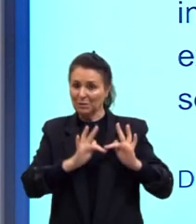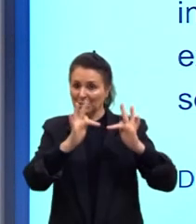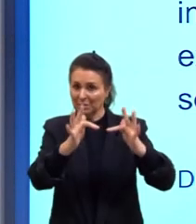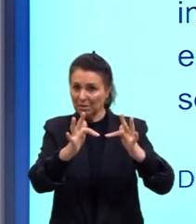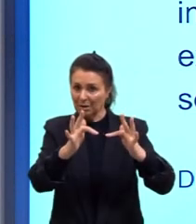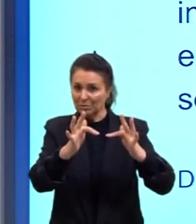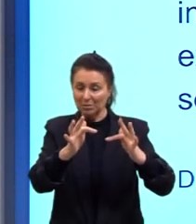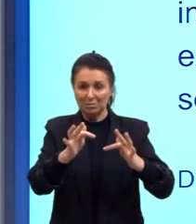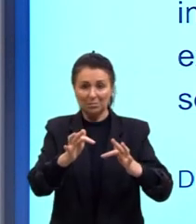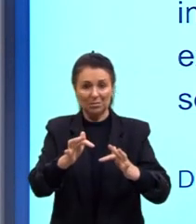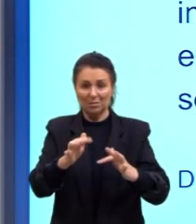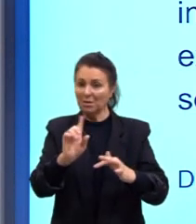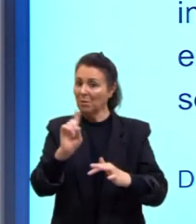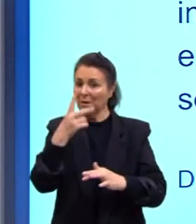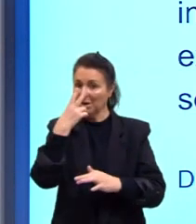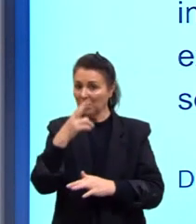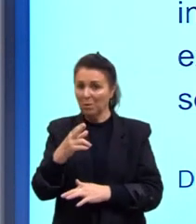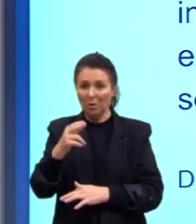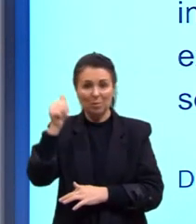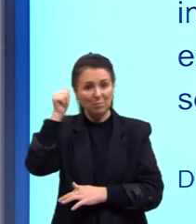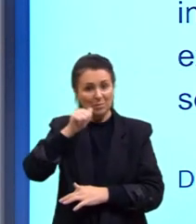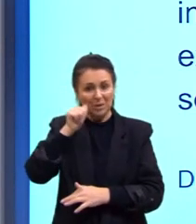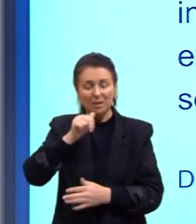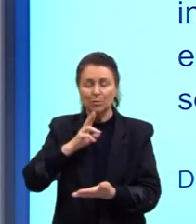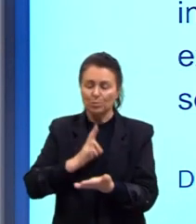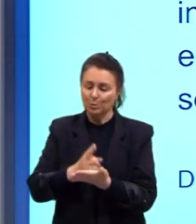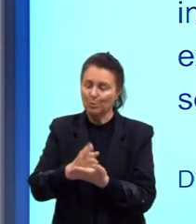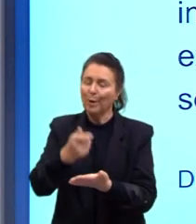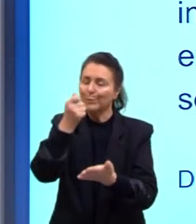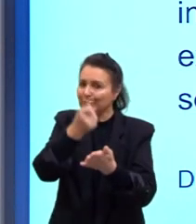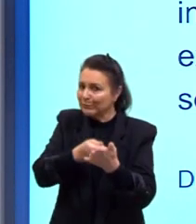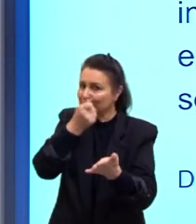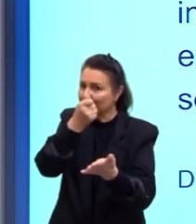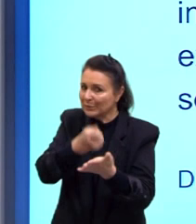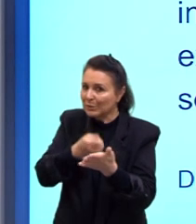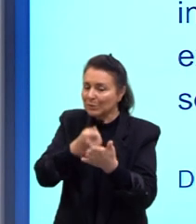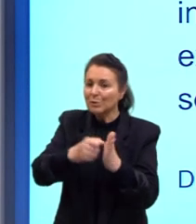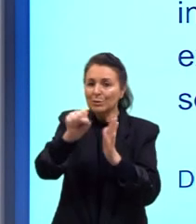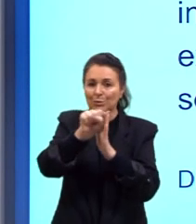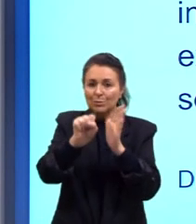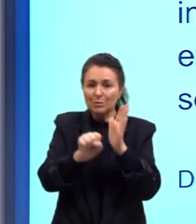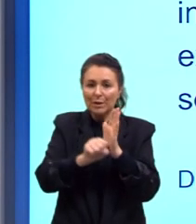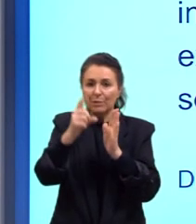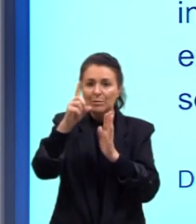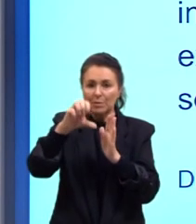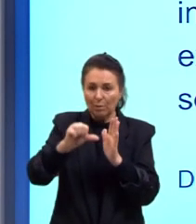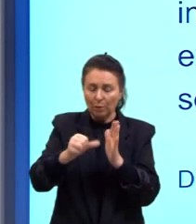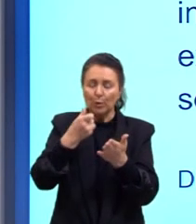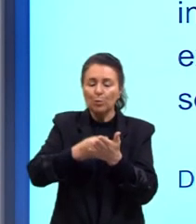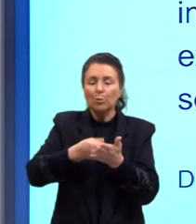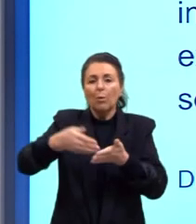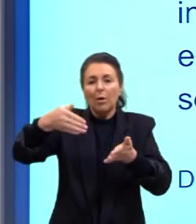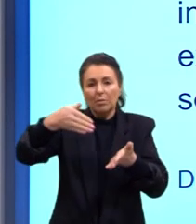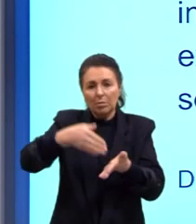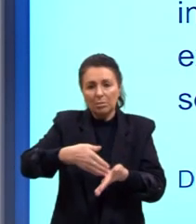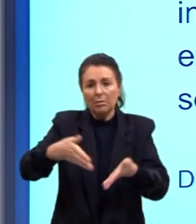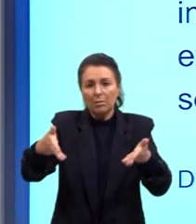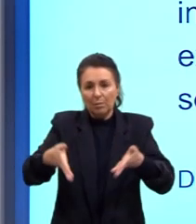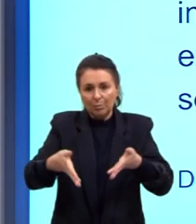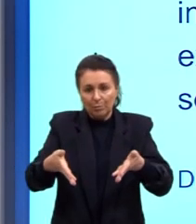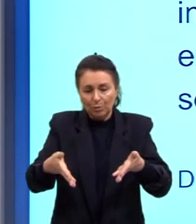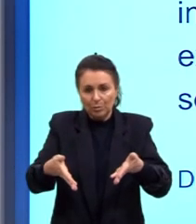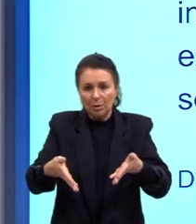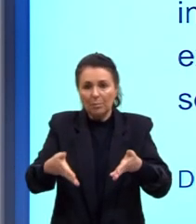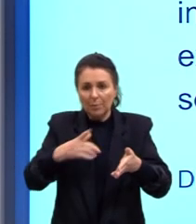para as mulheres naquela época. E elas tiveram que seguir lutando durante o século XIX, seguem lutando até hoje, para tentar ter esta